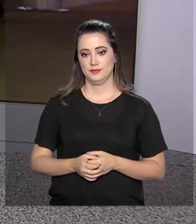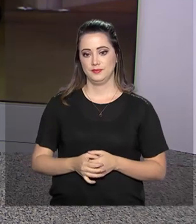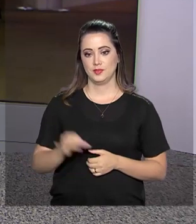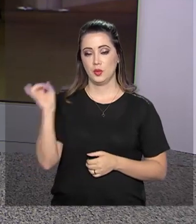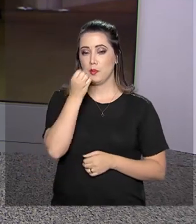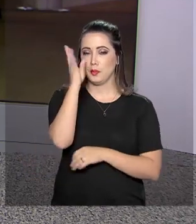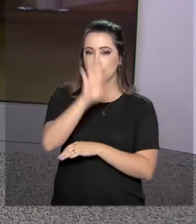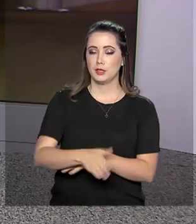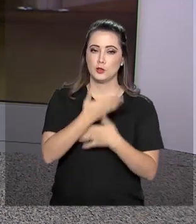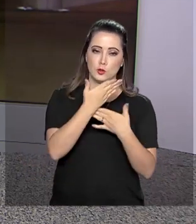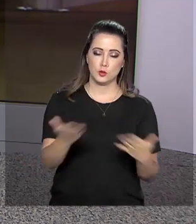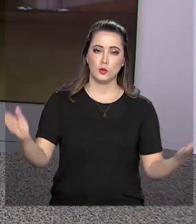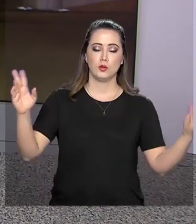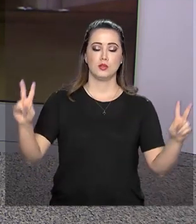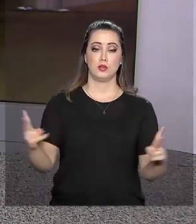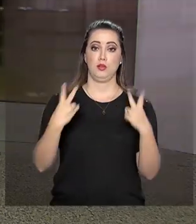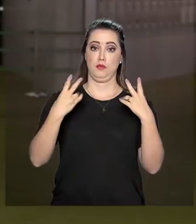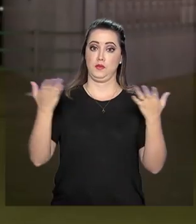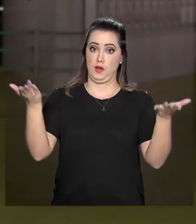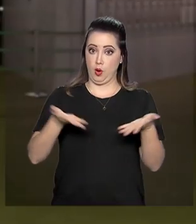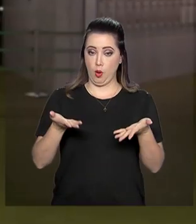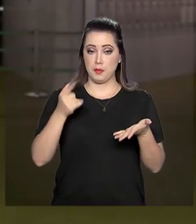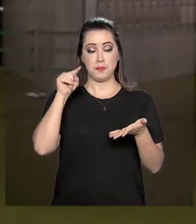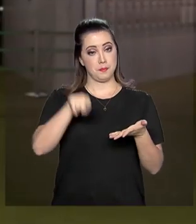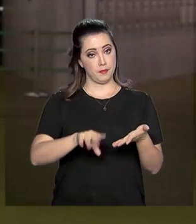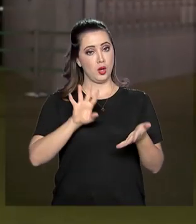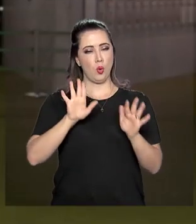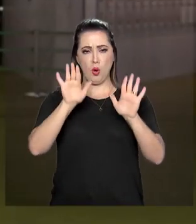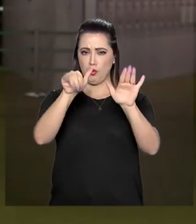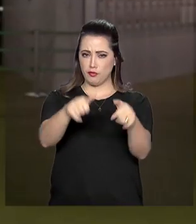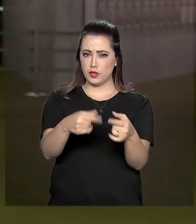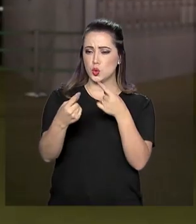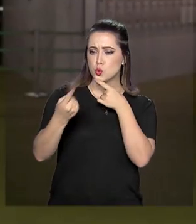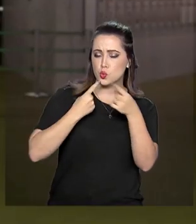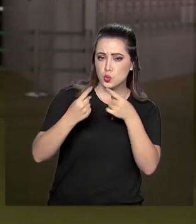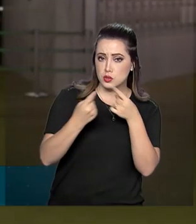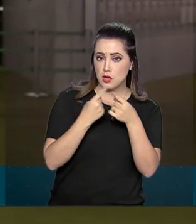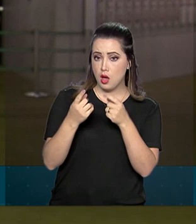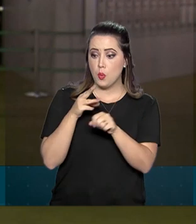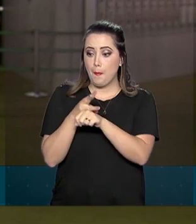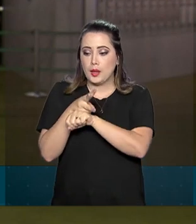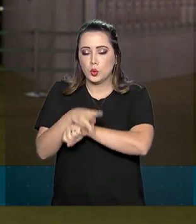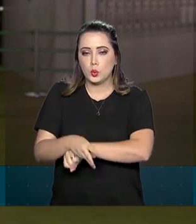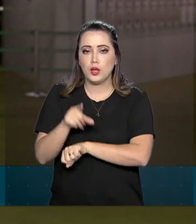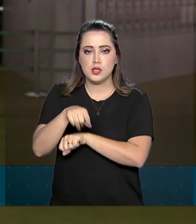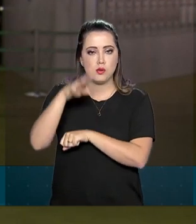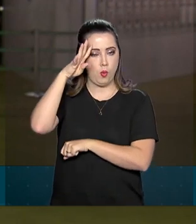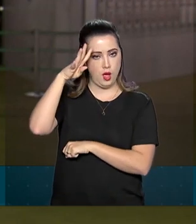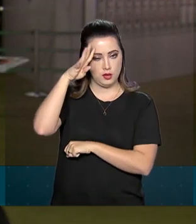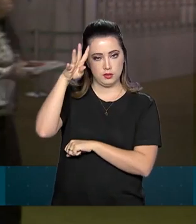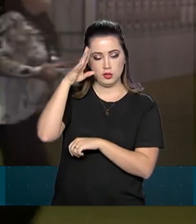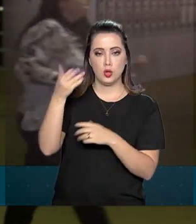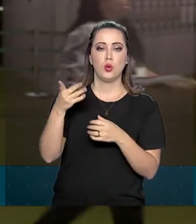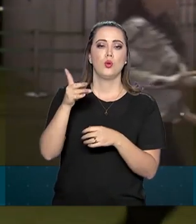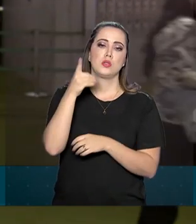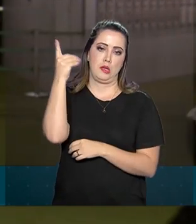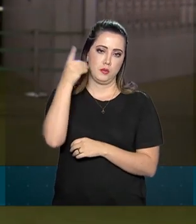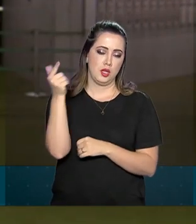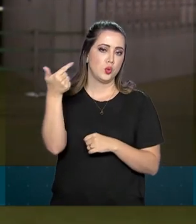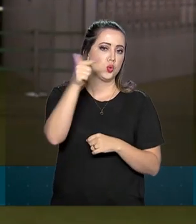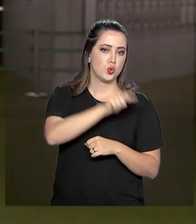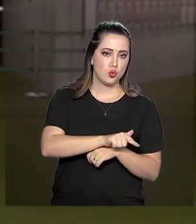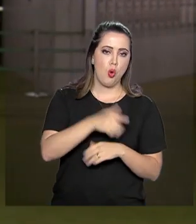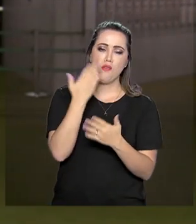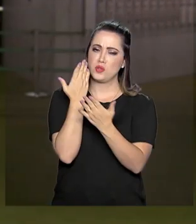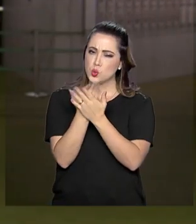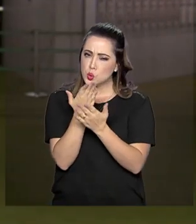Boa tarde, Roberto, boa tarde a todos que nos acompanham. Com o encerramento da etapa de debates na madrugada desta quarta-feira, os deputados retomaram a sessão